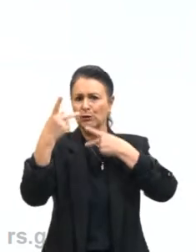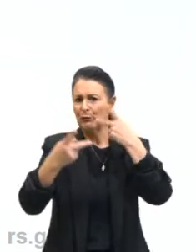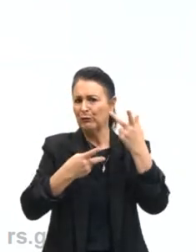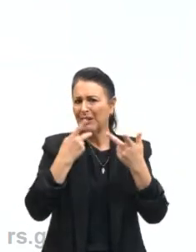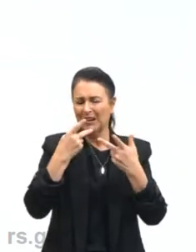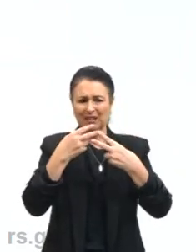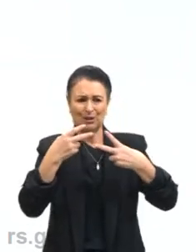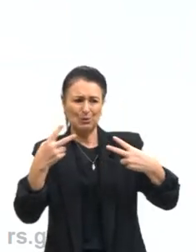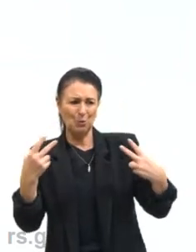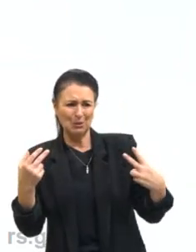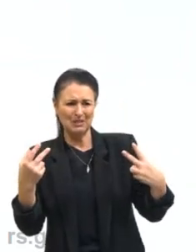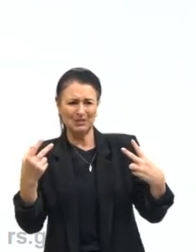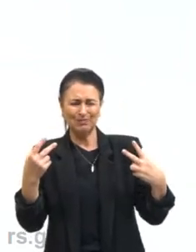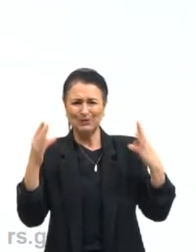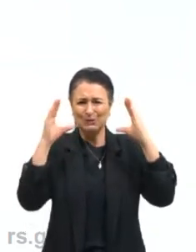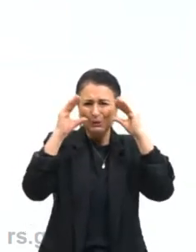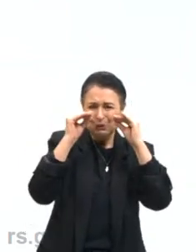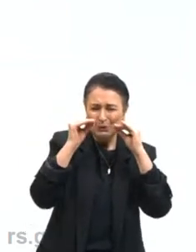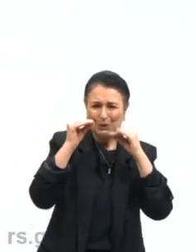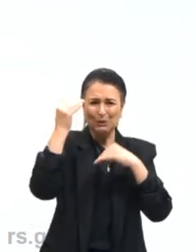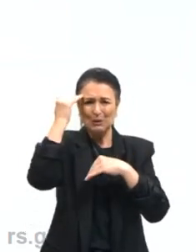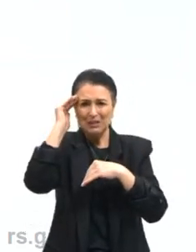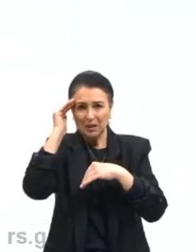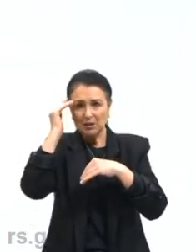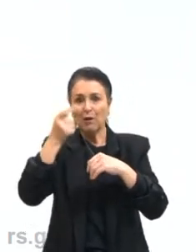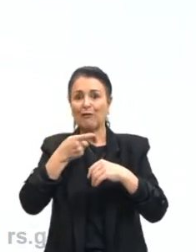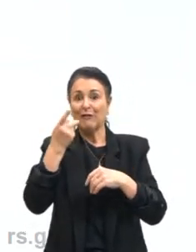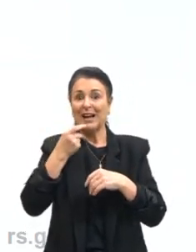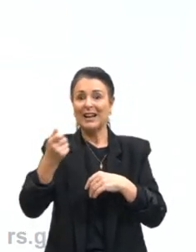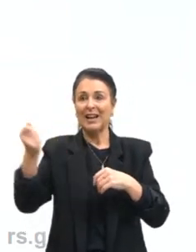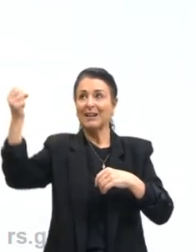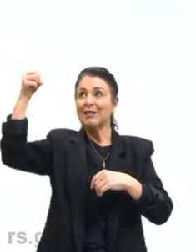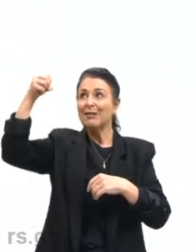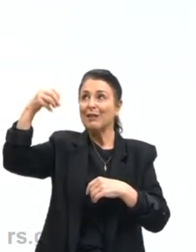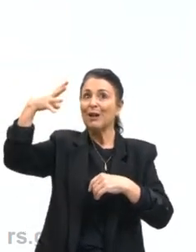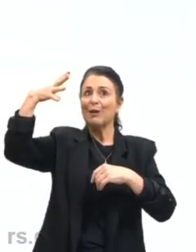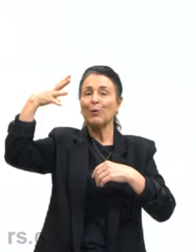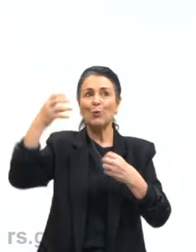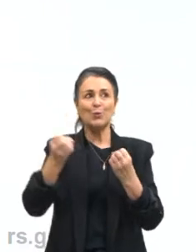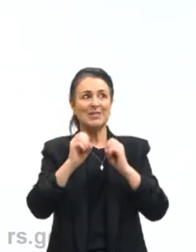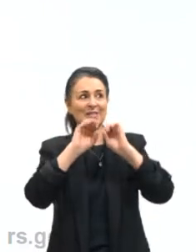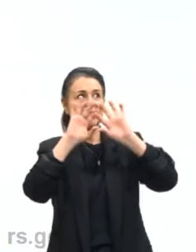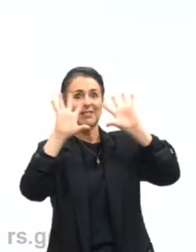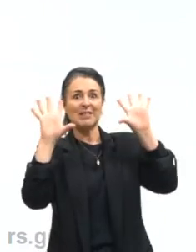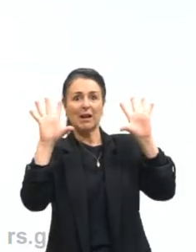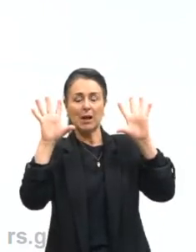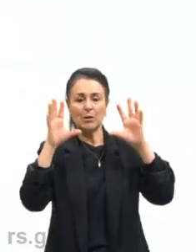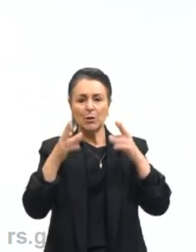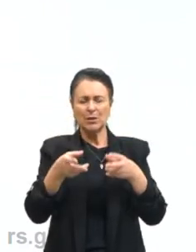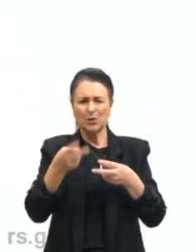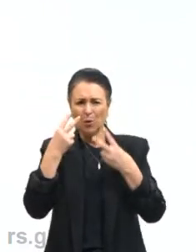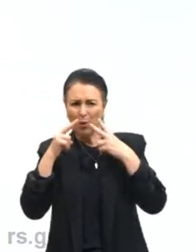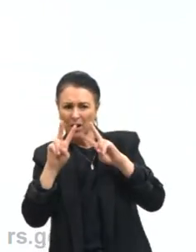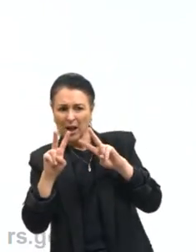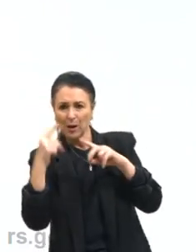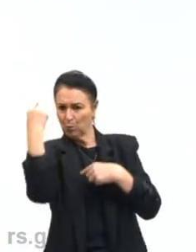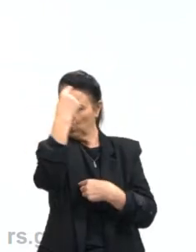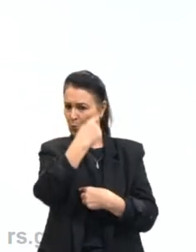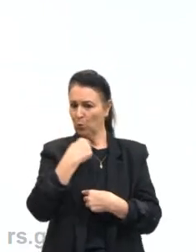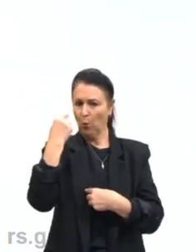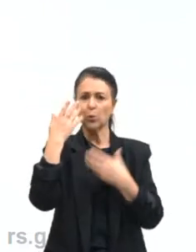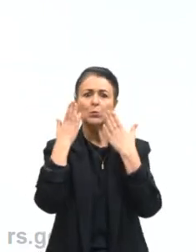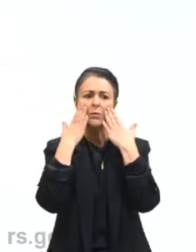escuros, eu falei da luminosidade. Se a gente observar o rosto das pessoas aqui